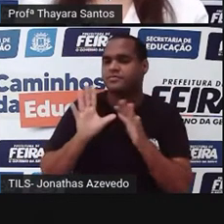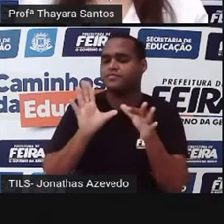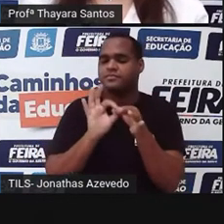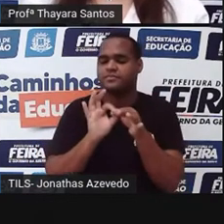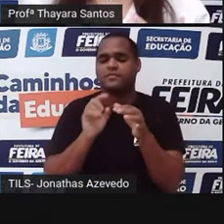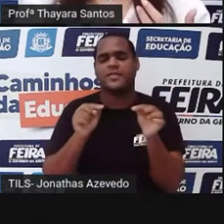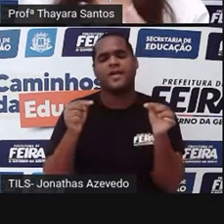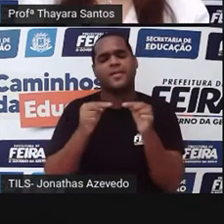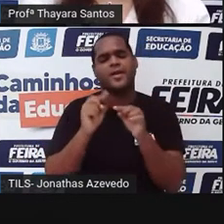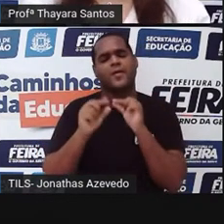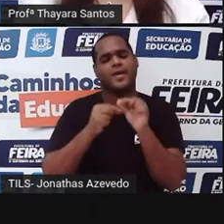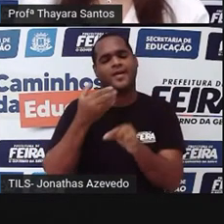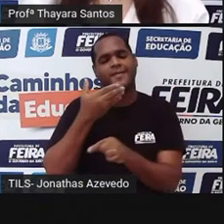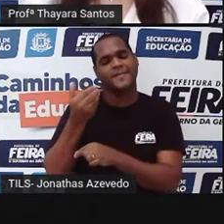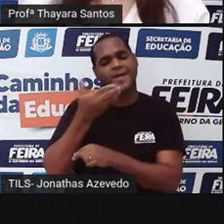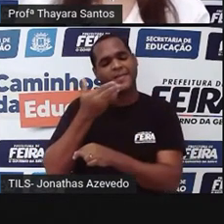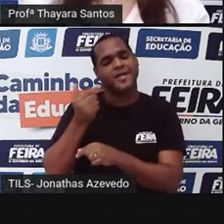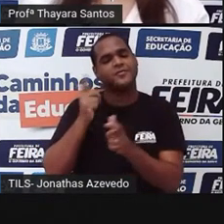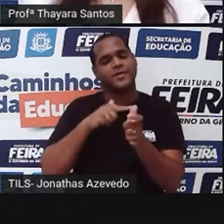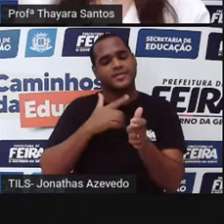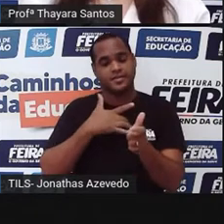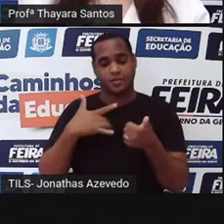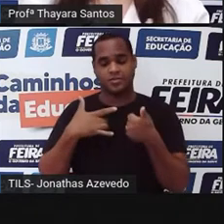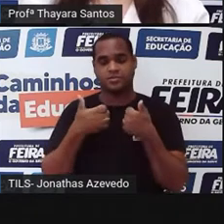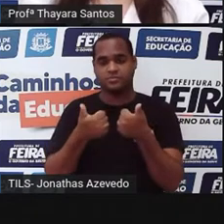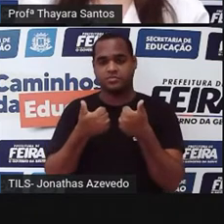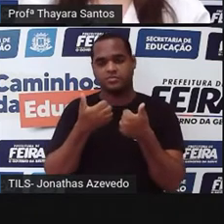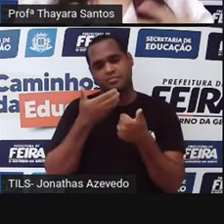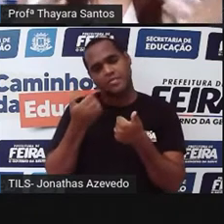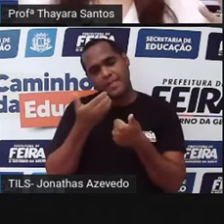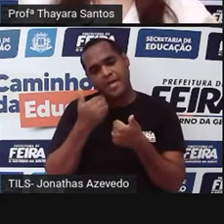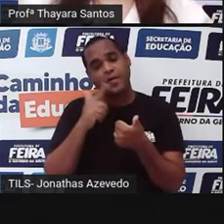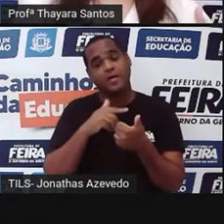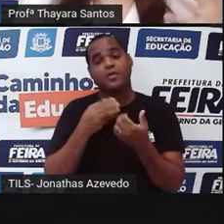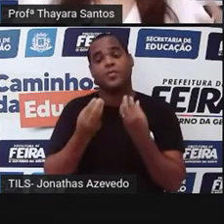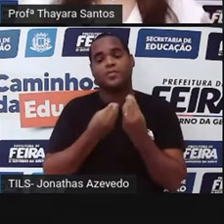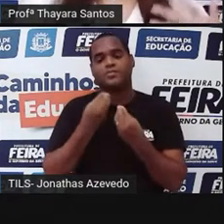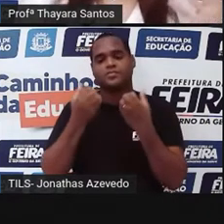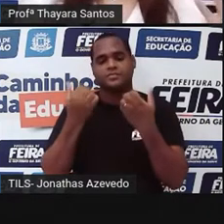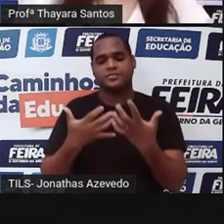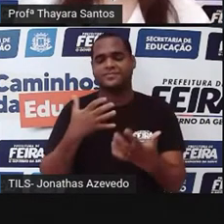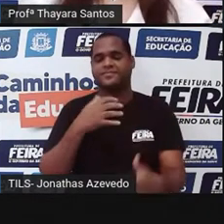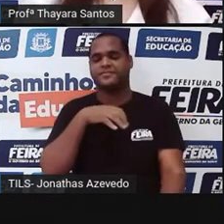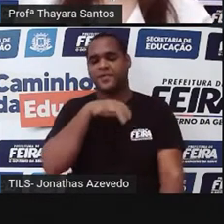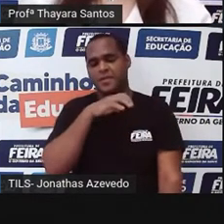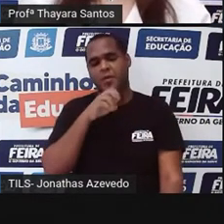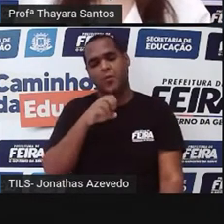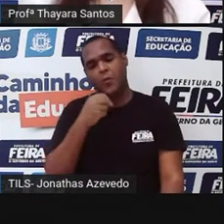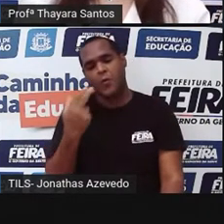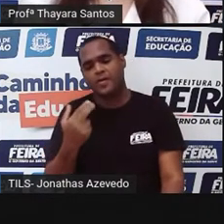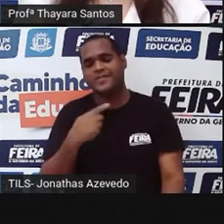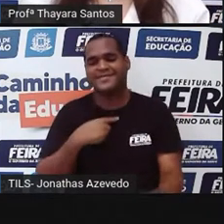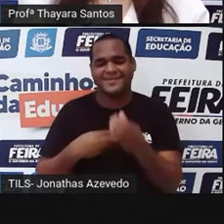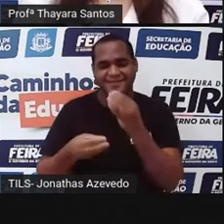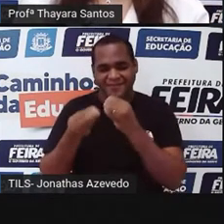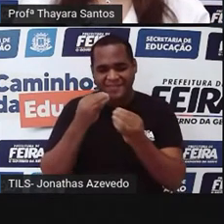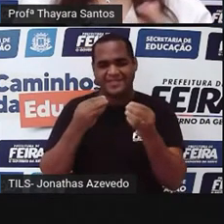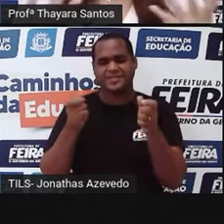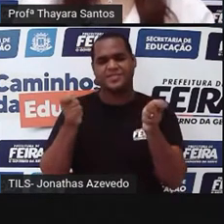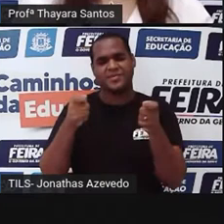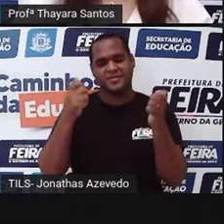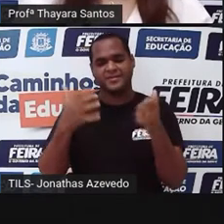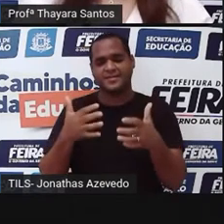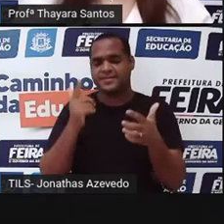a finalidade de melhorar a nossa saúde ou até mesmo manipular animais e alimentos de modo que a gente possa